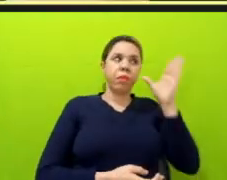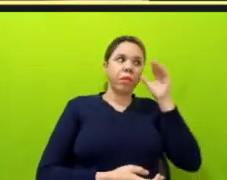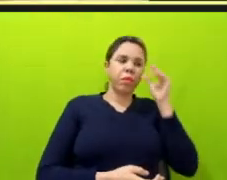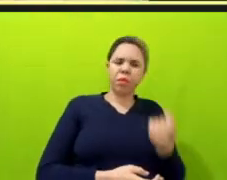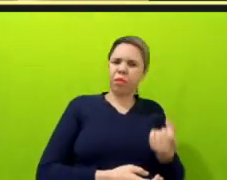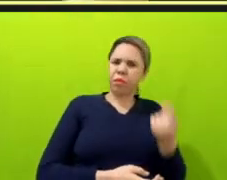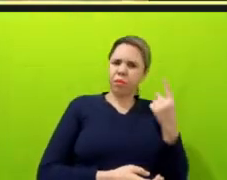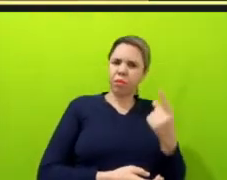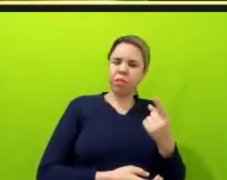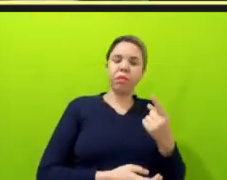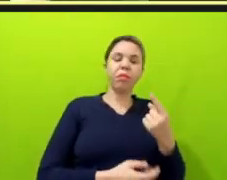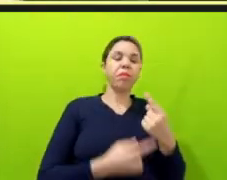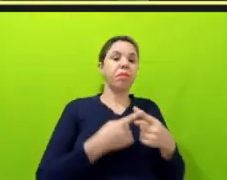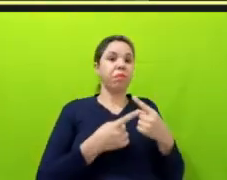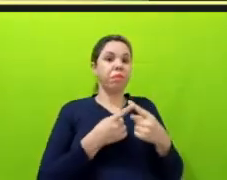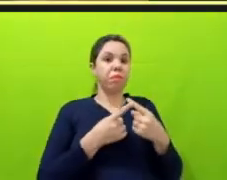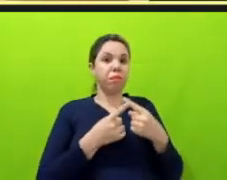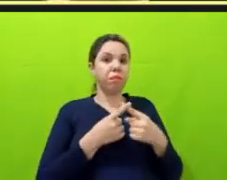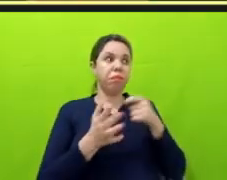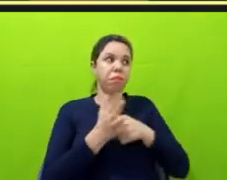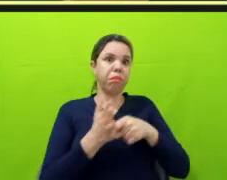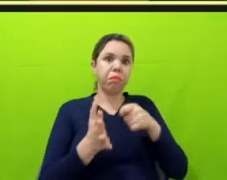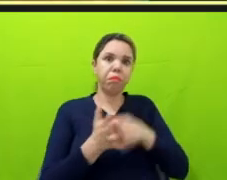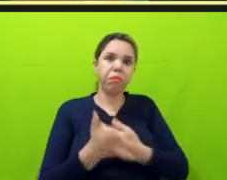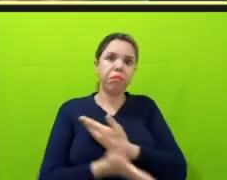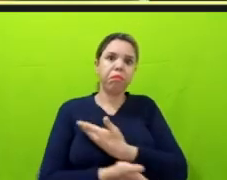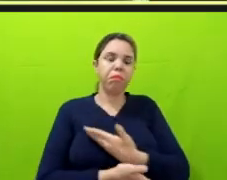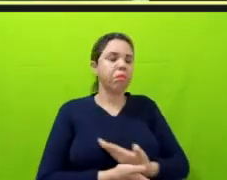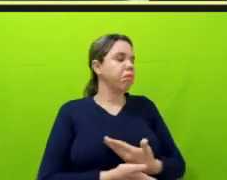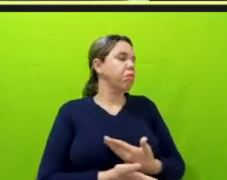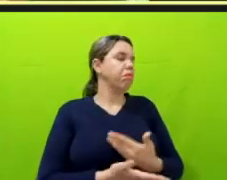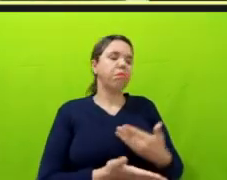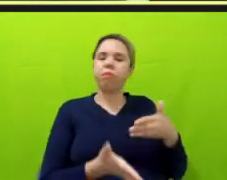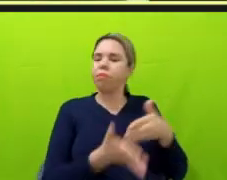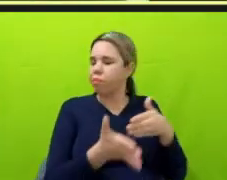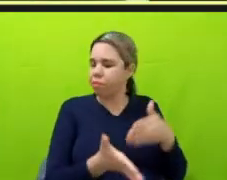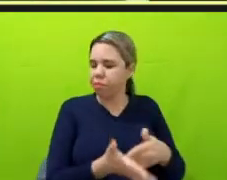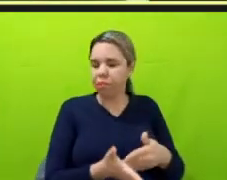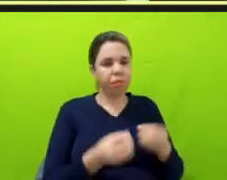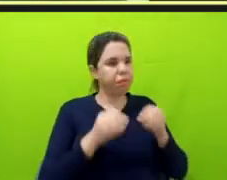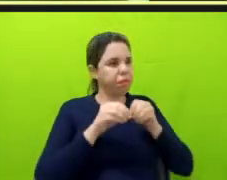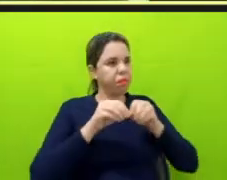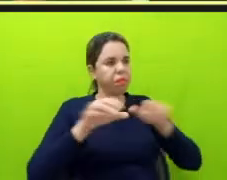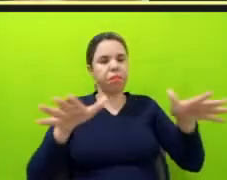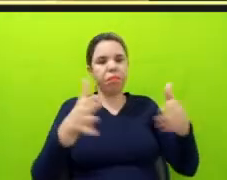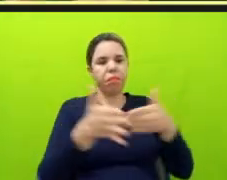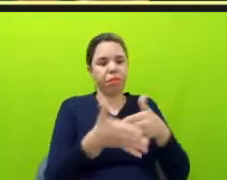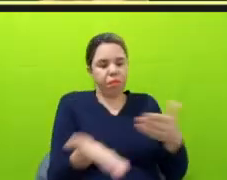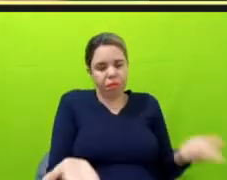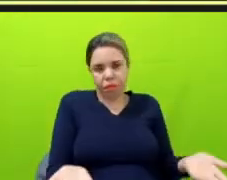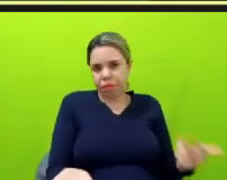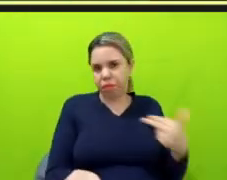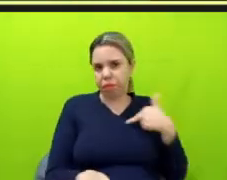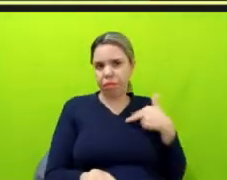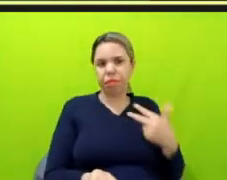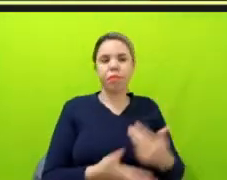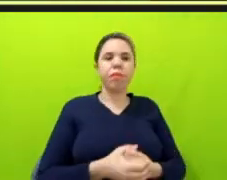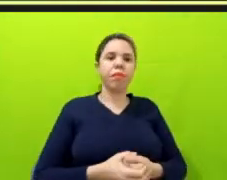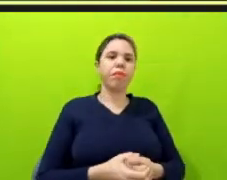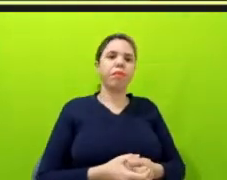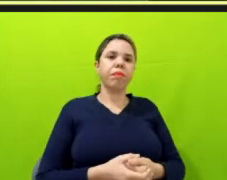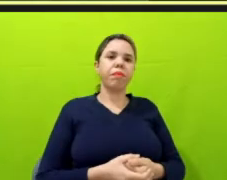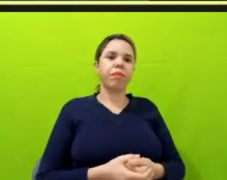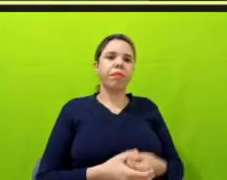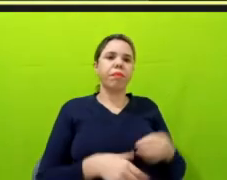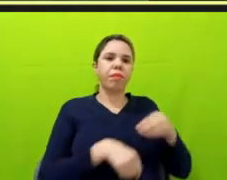curioso ver essa resistência, né, do poder público em disseminar um pouco dessas informações, né. Jéssica, já passo a bola pra